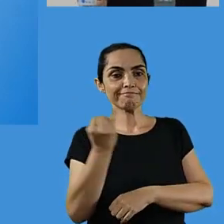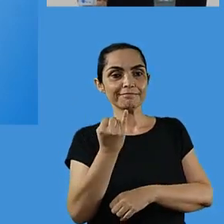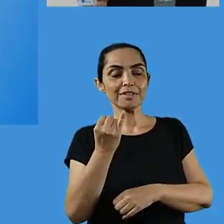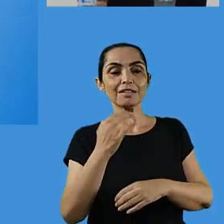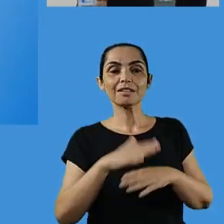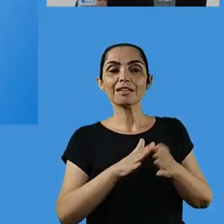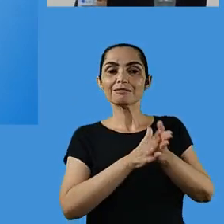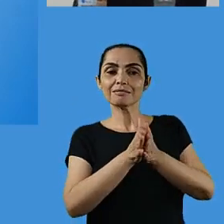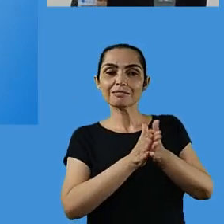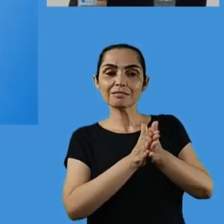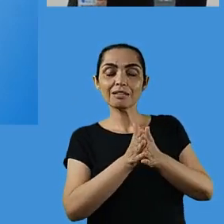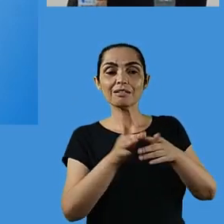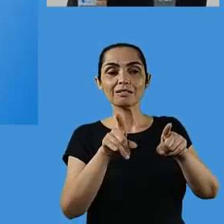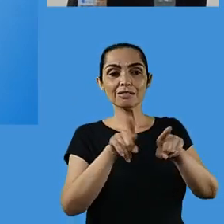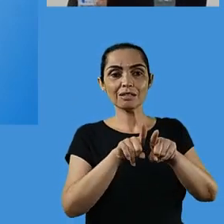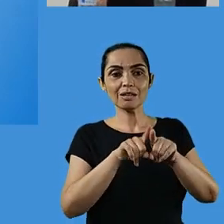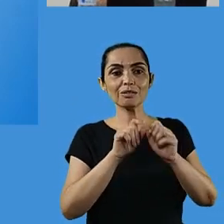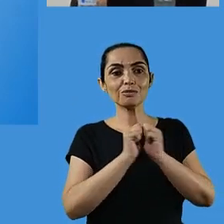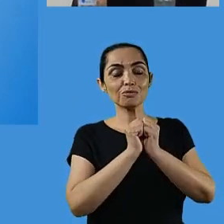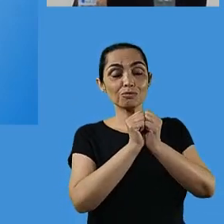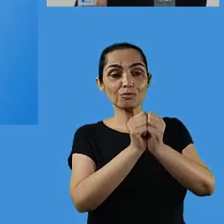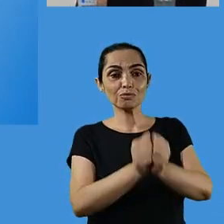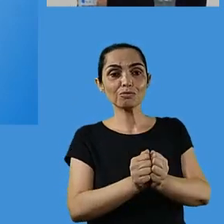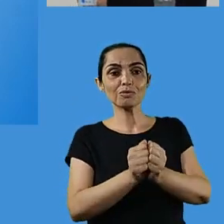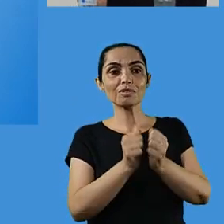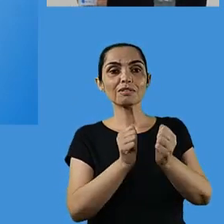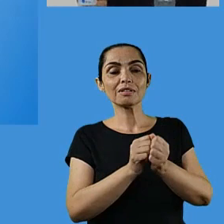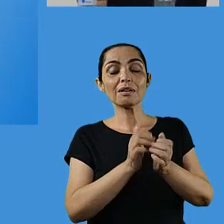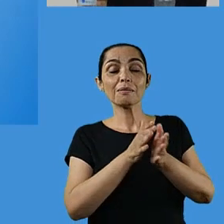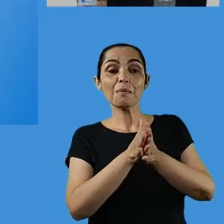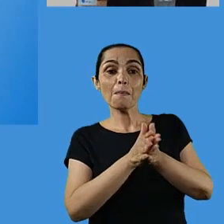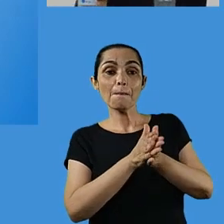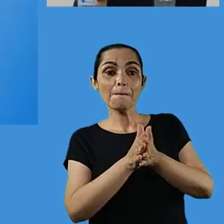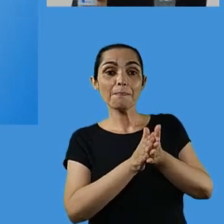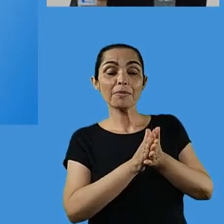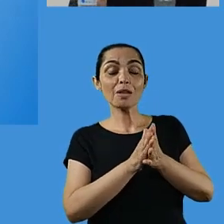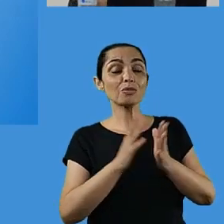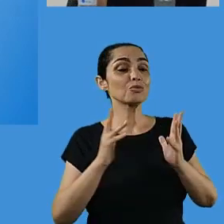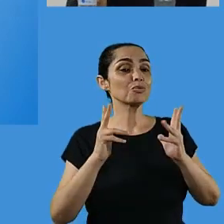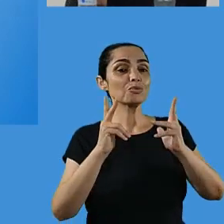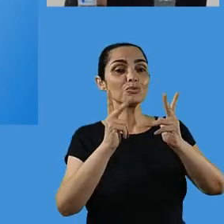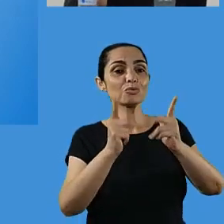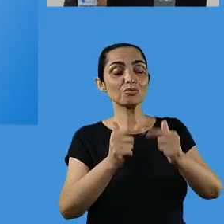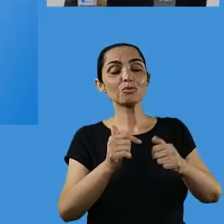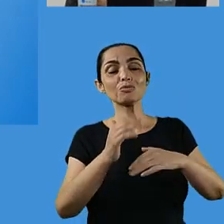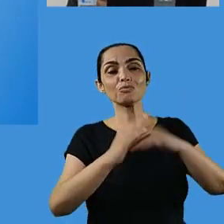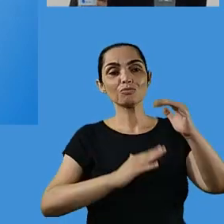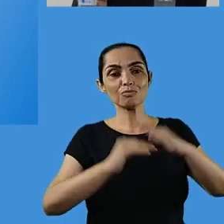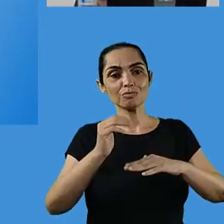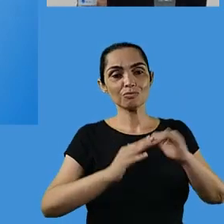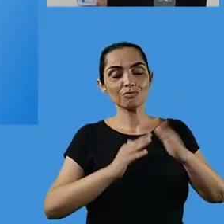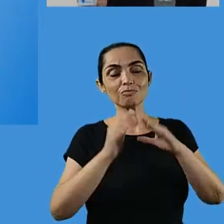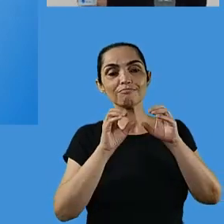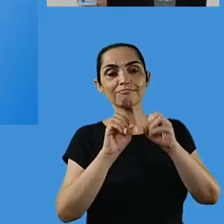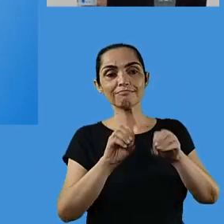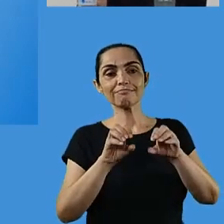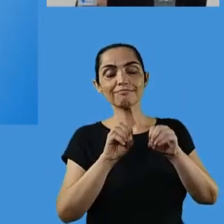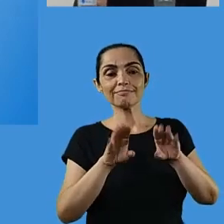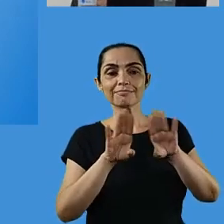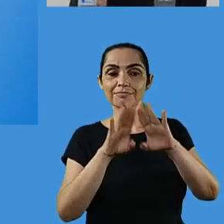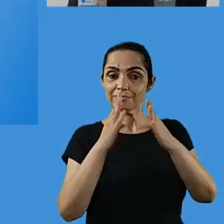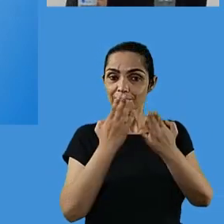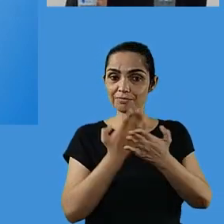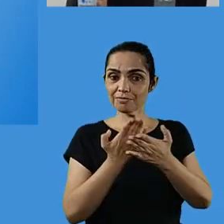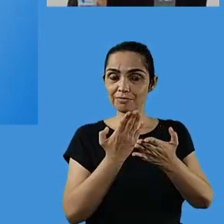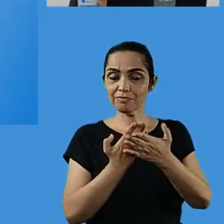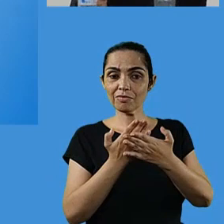antecessores, e é um momento que nos está trazendo ansiedade, né? Estamos deixando apreensivos a nós,